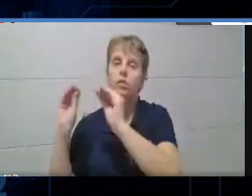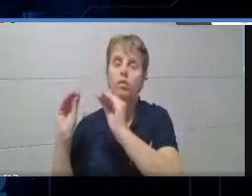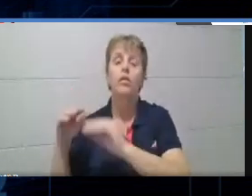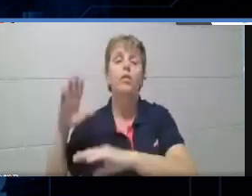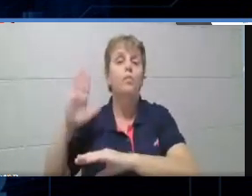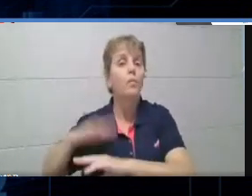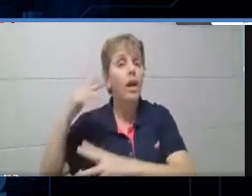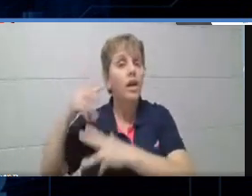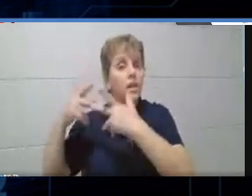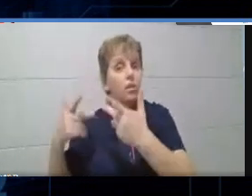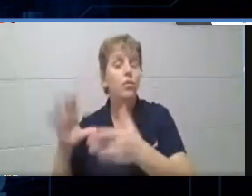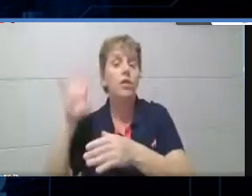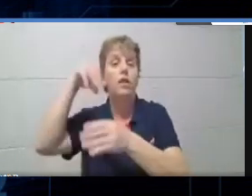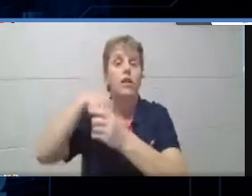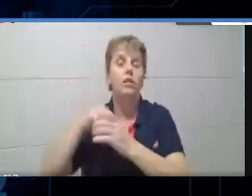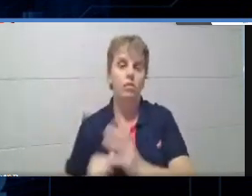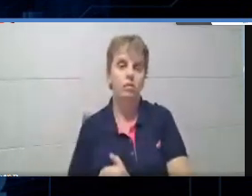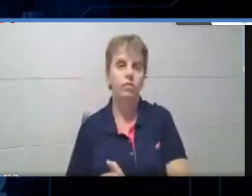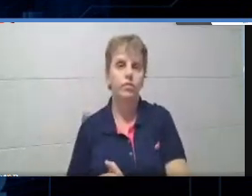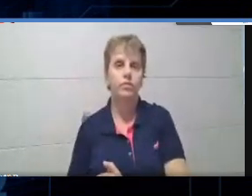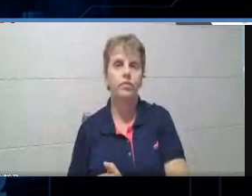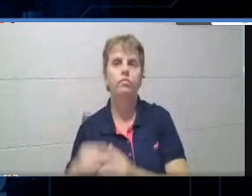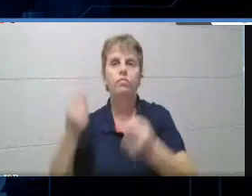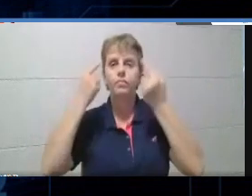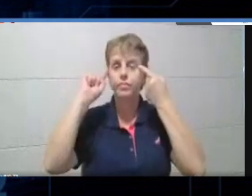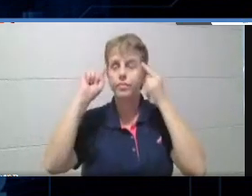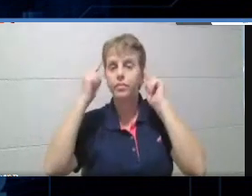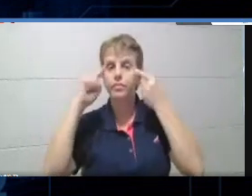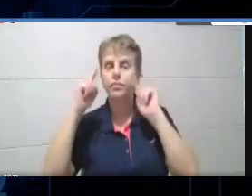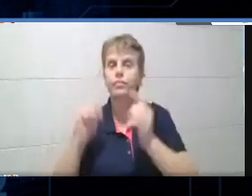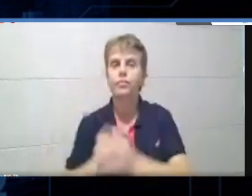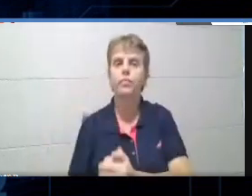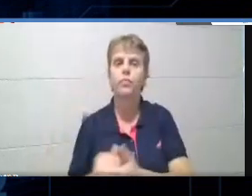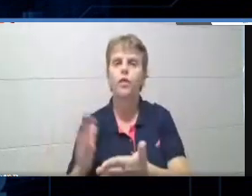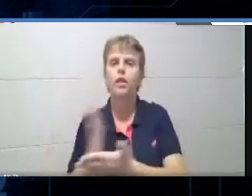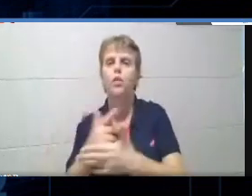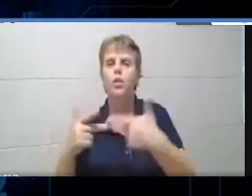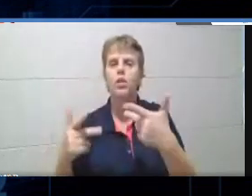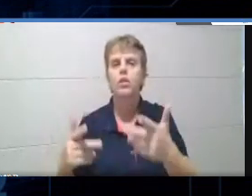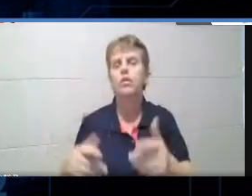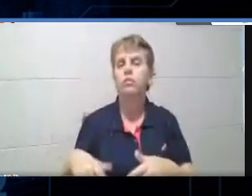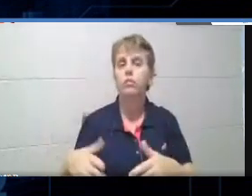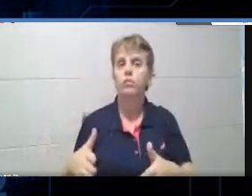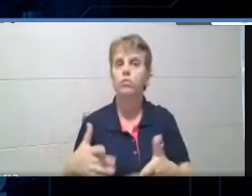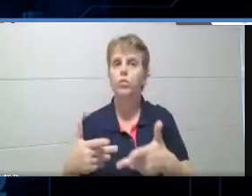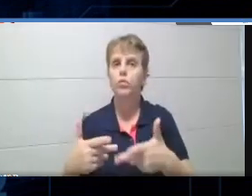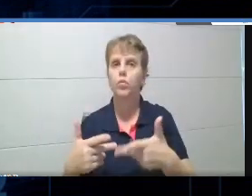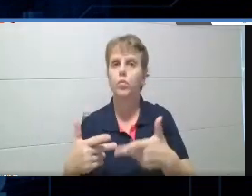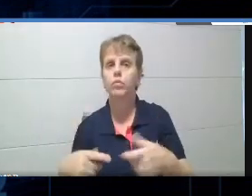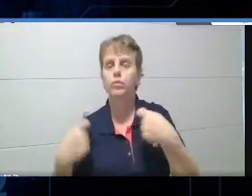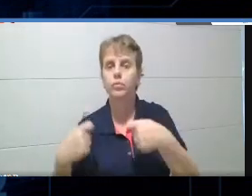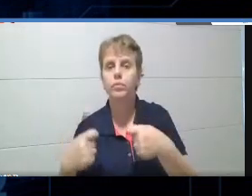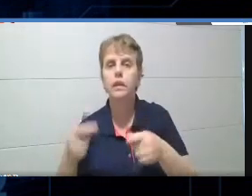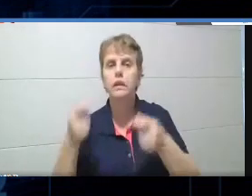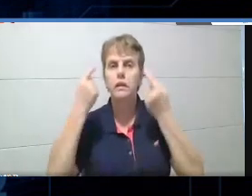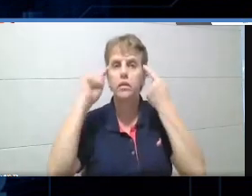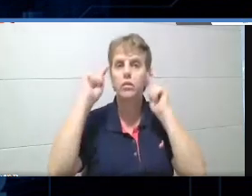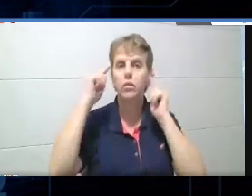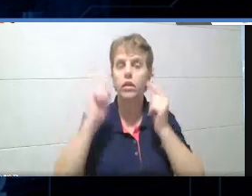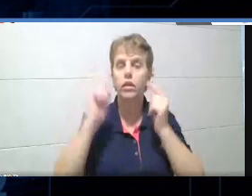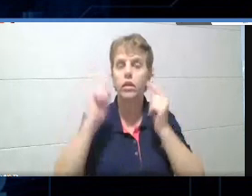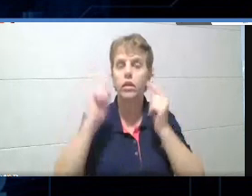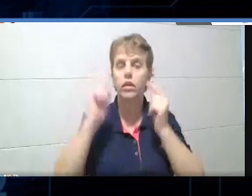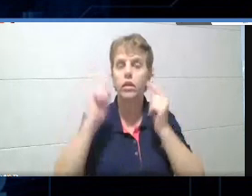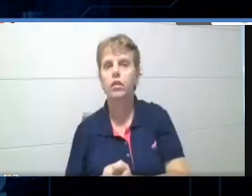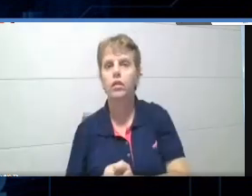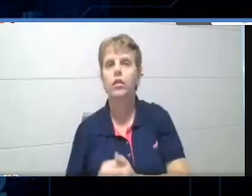mais coisas, né, e ó, criatividade, algo inusitado, inesperado, então tinha que ter uma coisa criativa, e aí, então